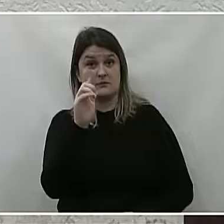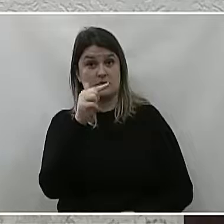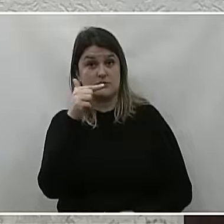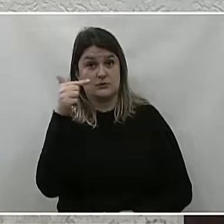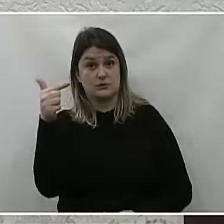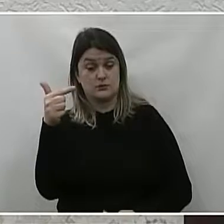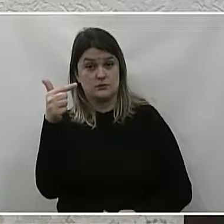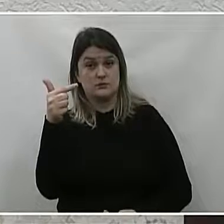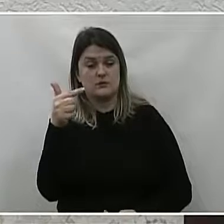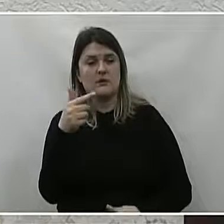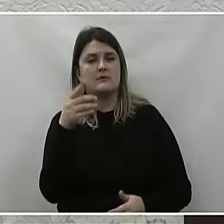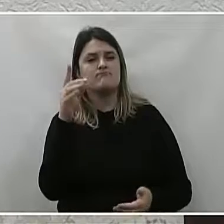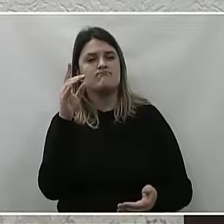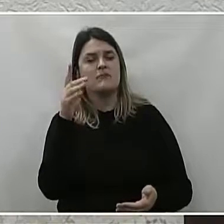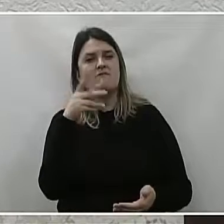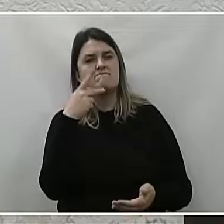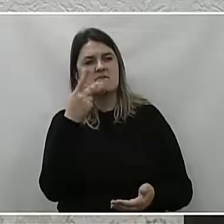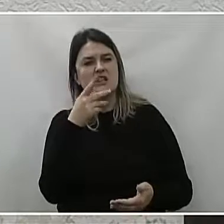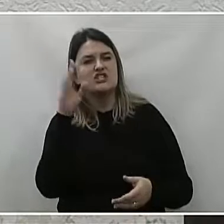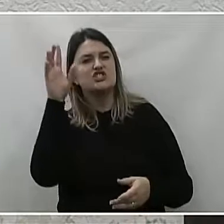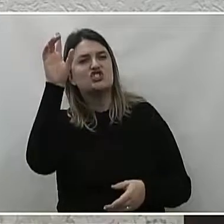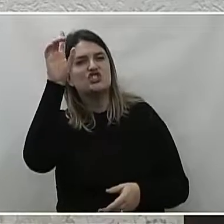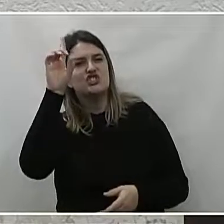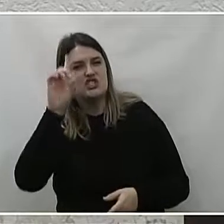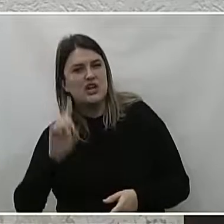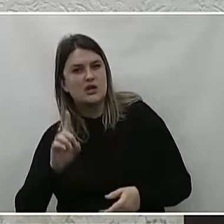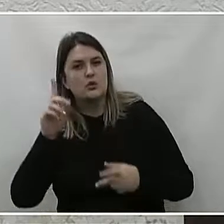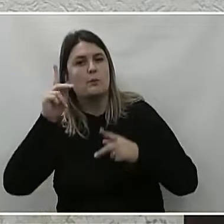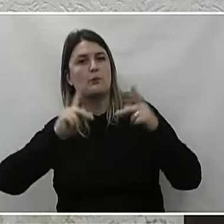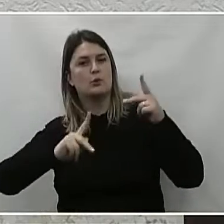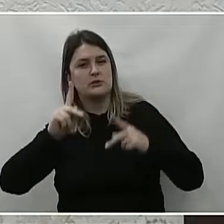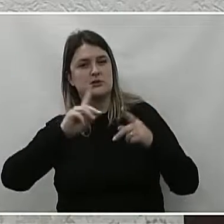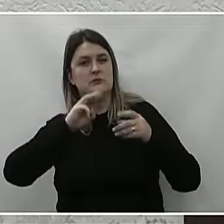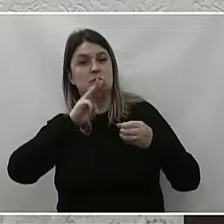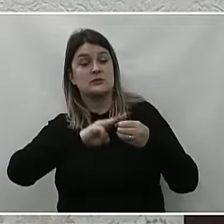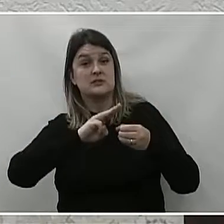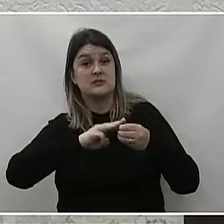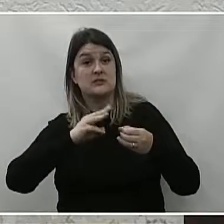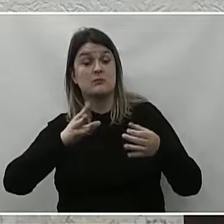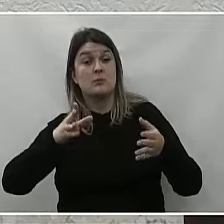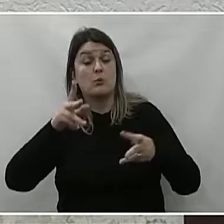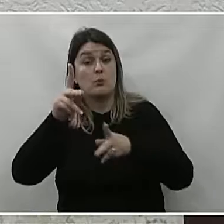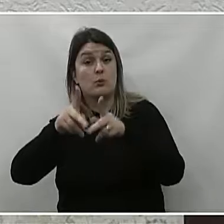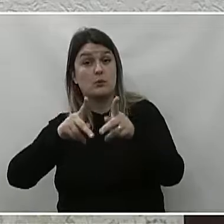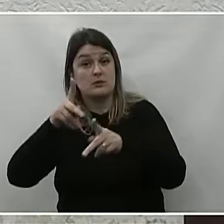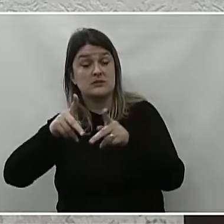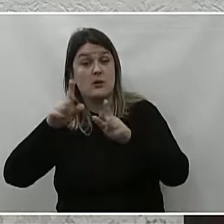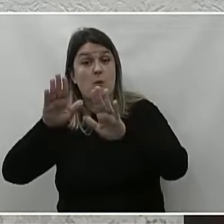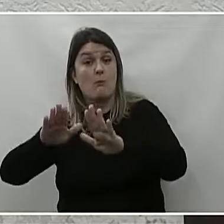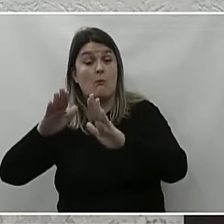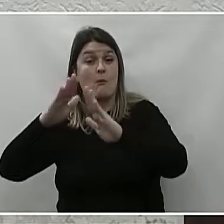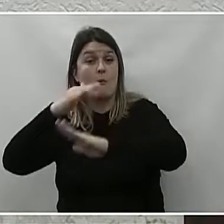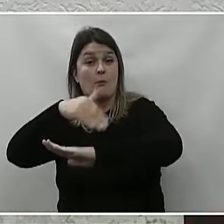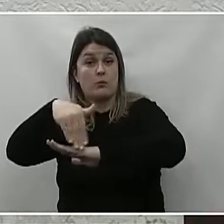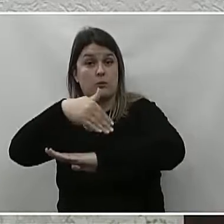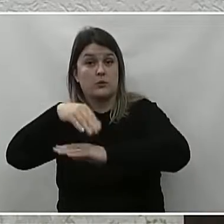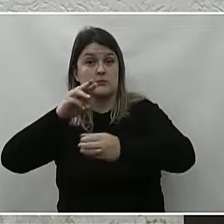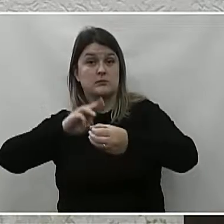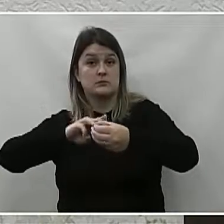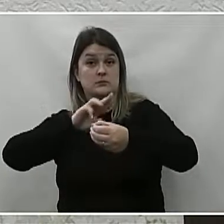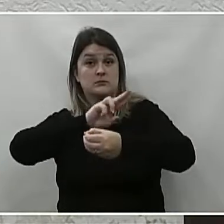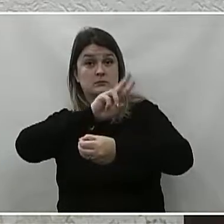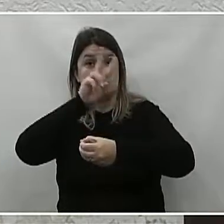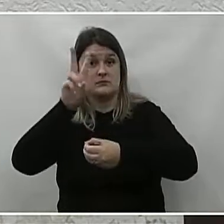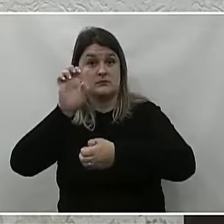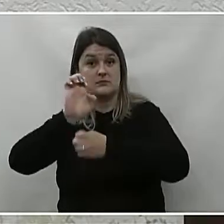2022. Estabelece direitos e consolida a política municipal para a população em situação de rua em União da